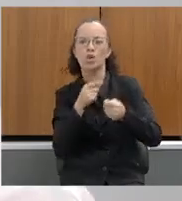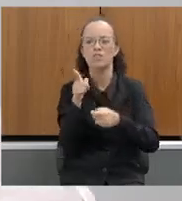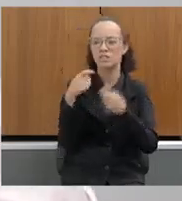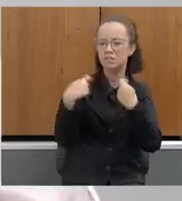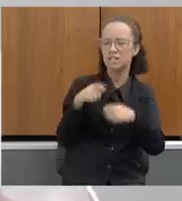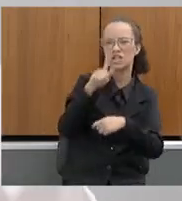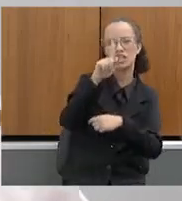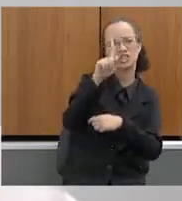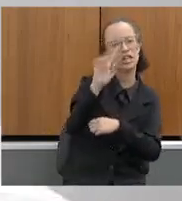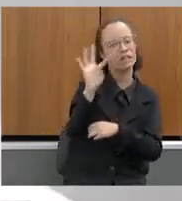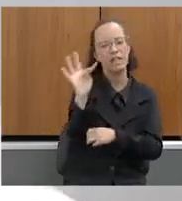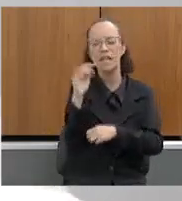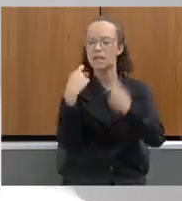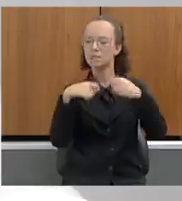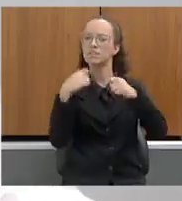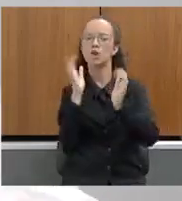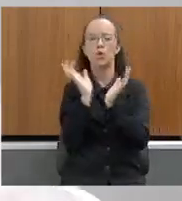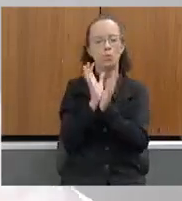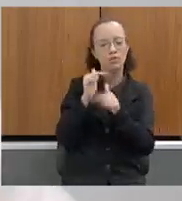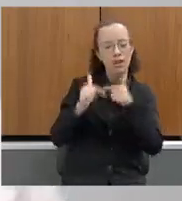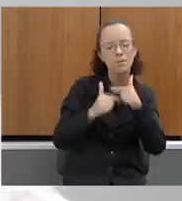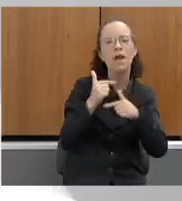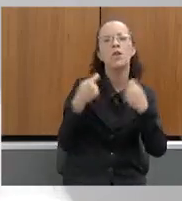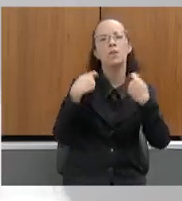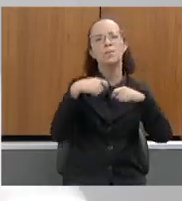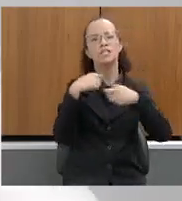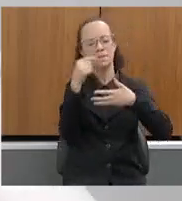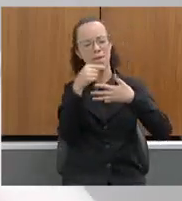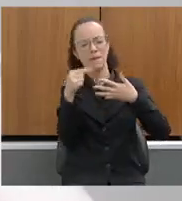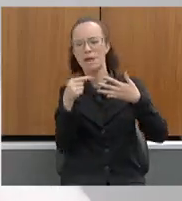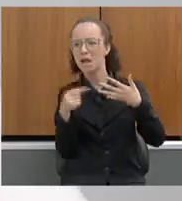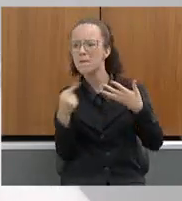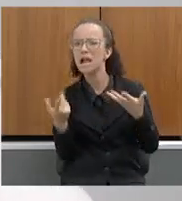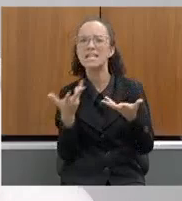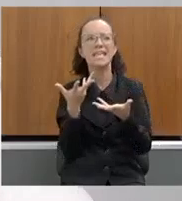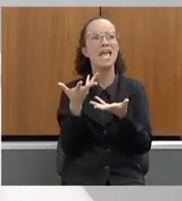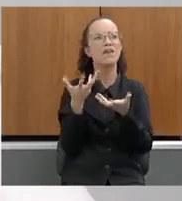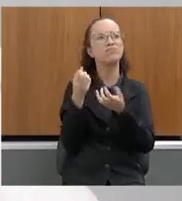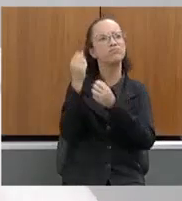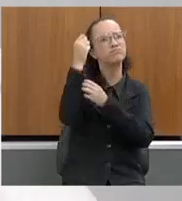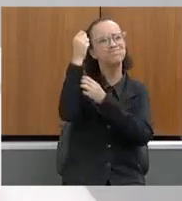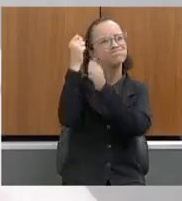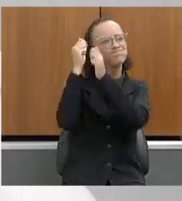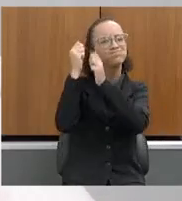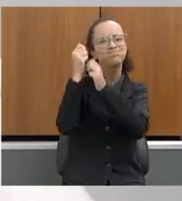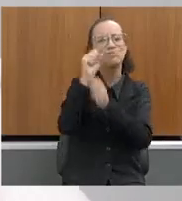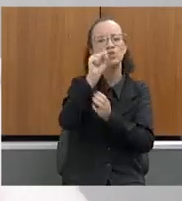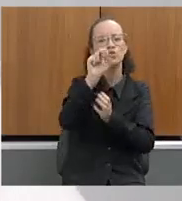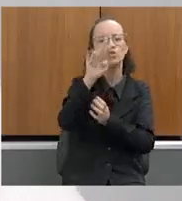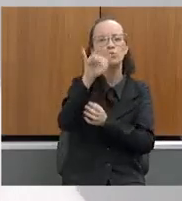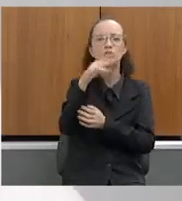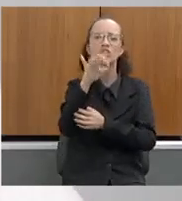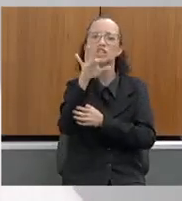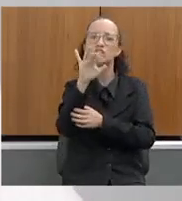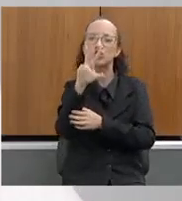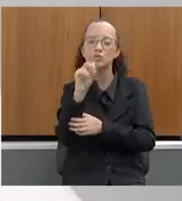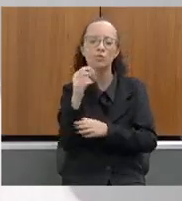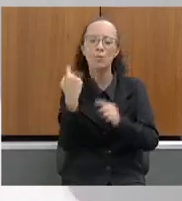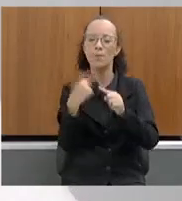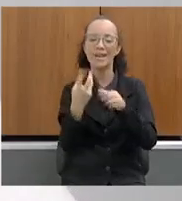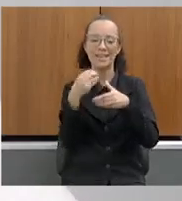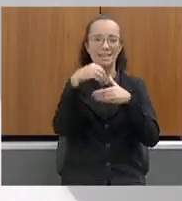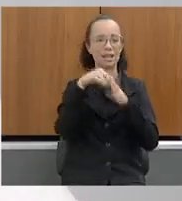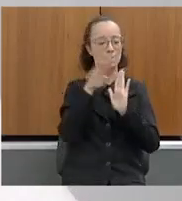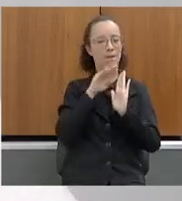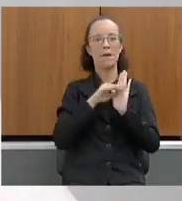GT, você tem que fazer grupo de trabalho, você tem que fazer procedimentos que são subjetivos, porque não existem procedimentos internos. Eu já